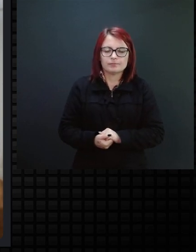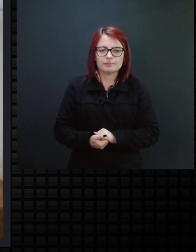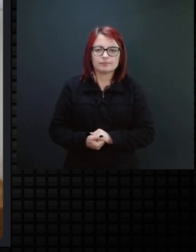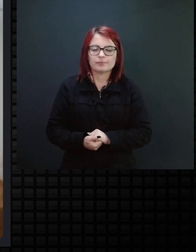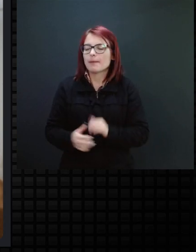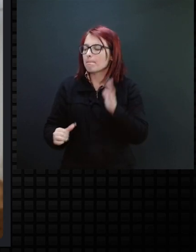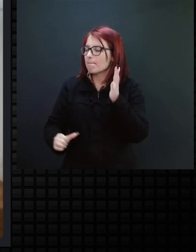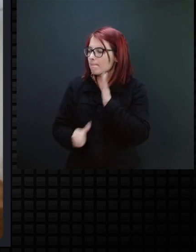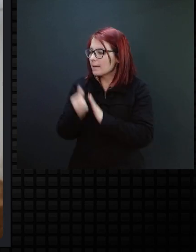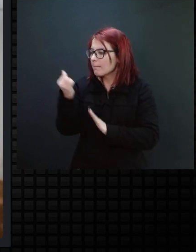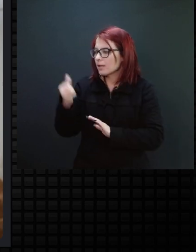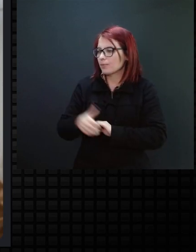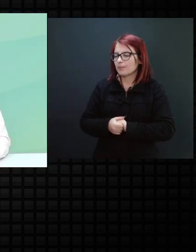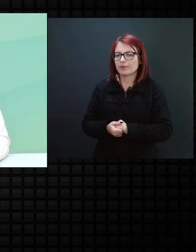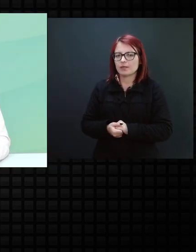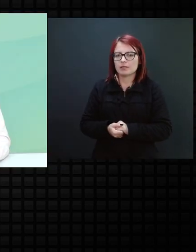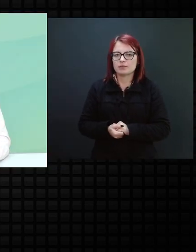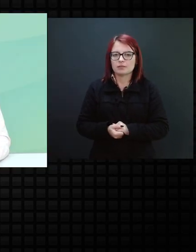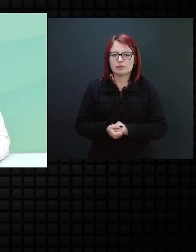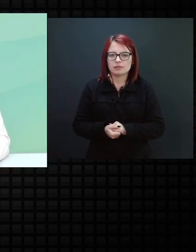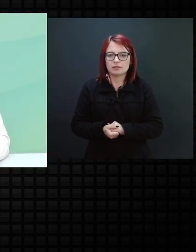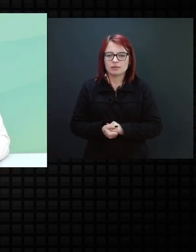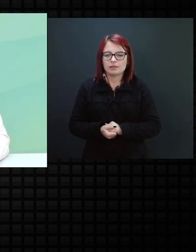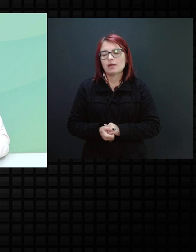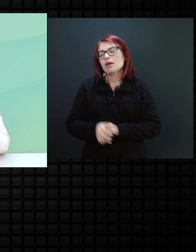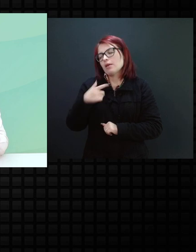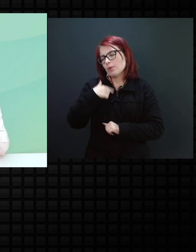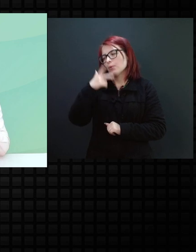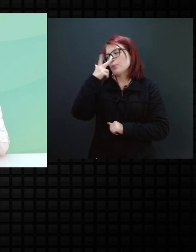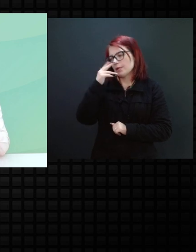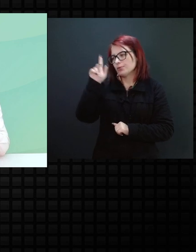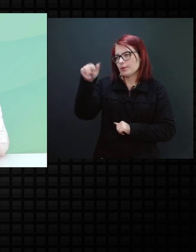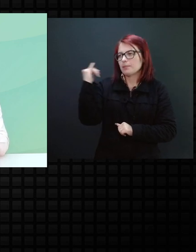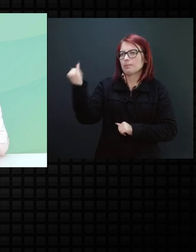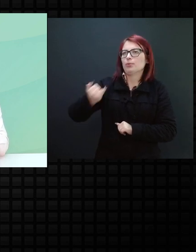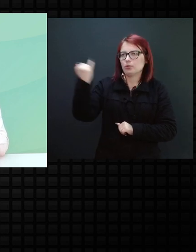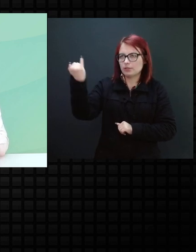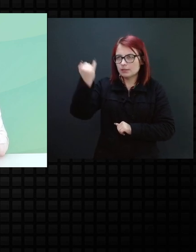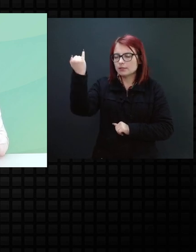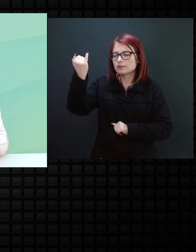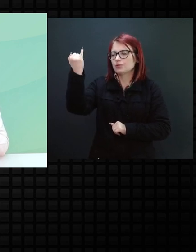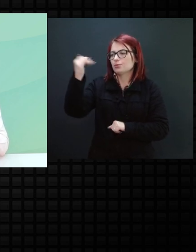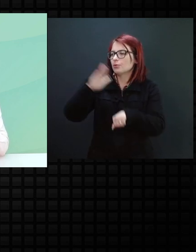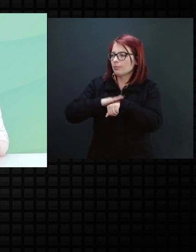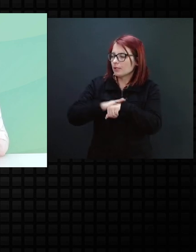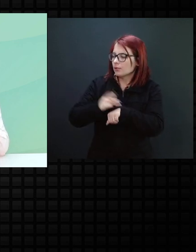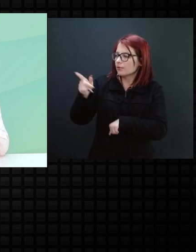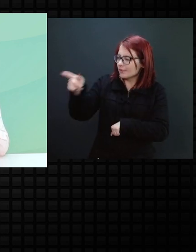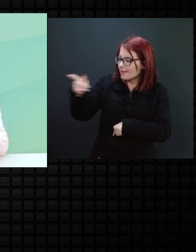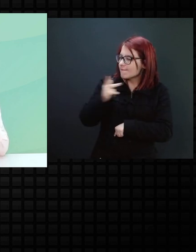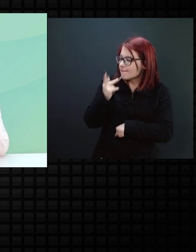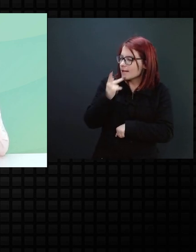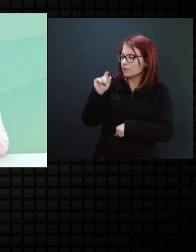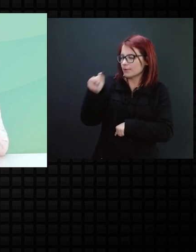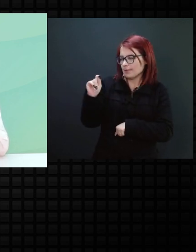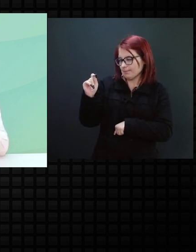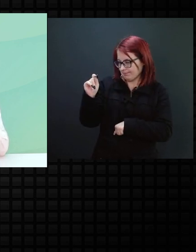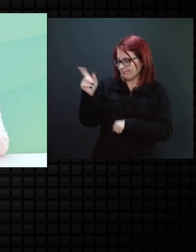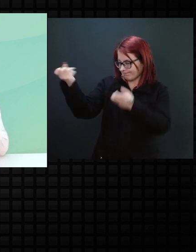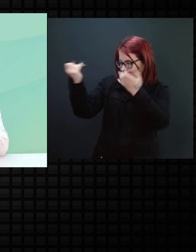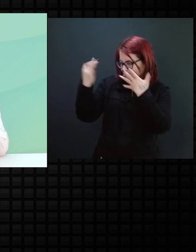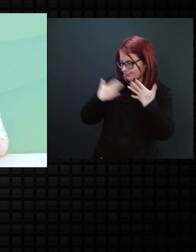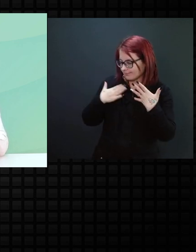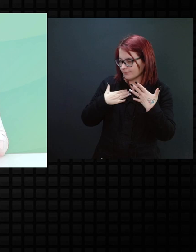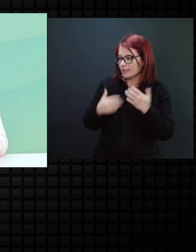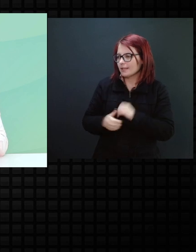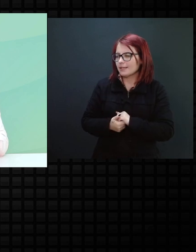Primeiro, acho que é muito importante, né, quando você sempre fala, pra mim, a gente